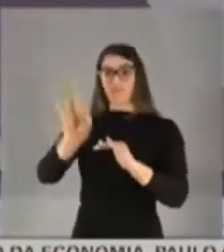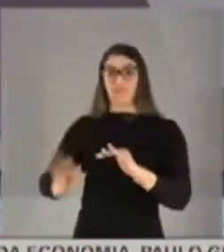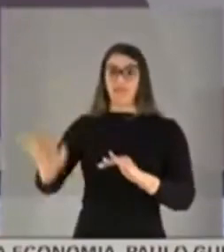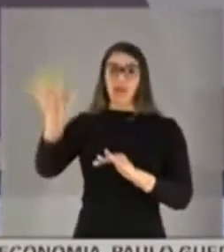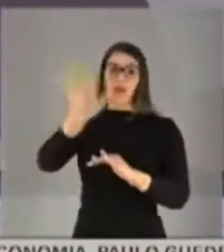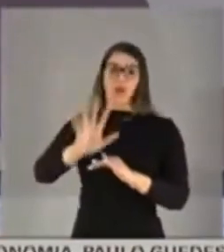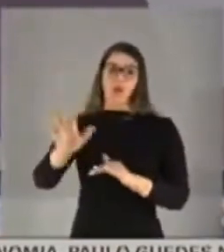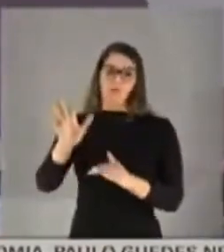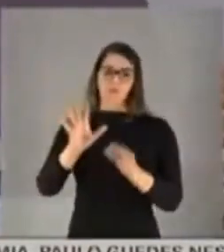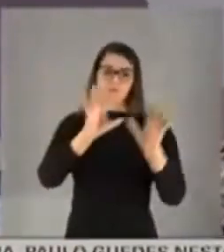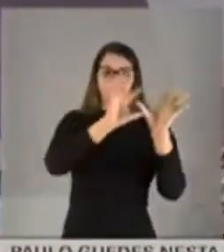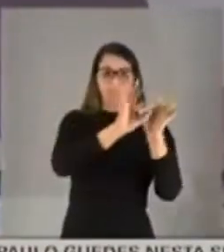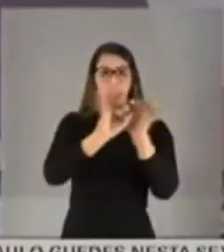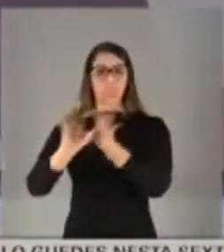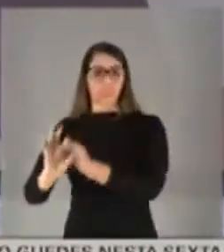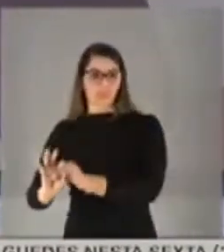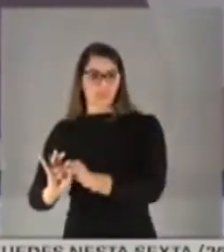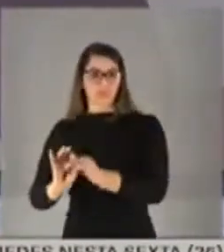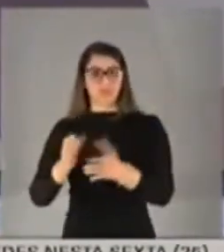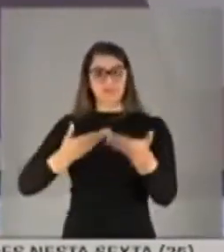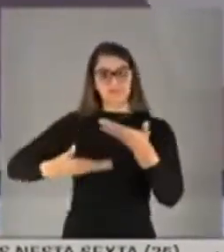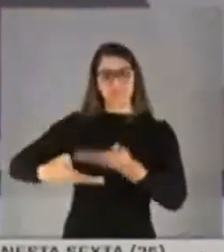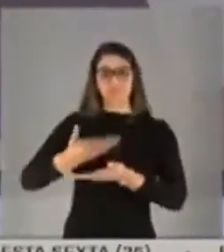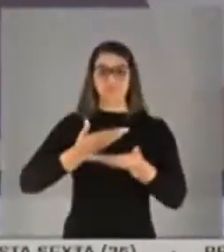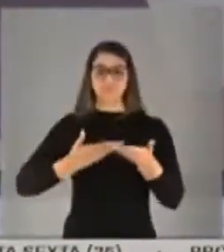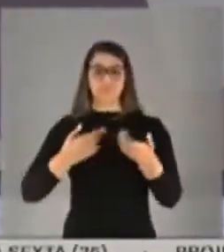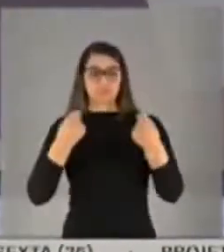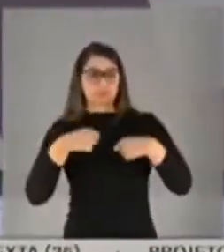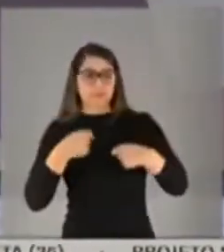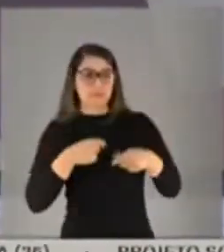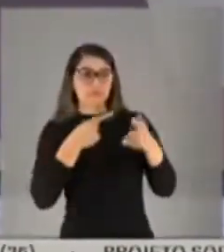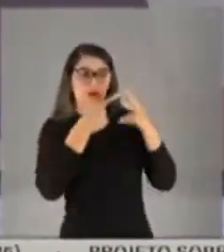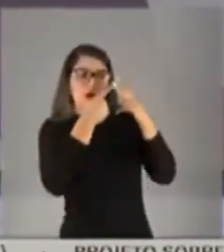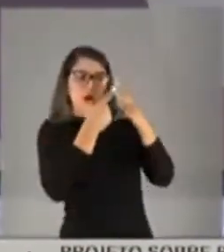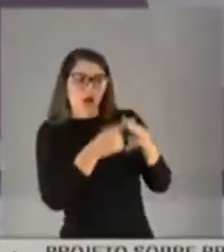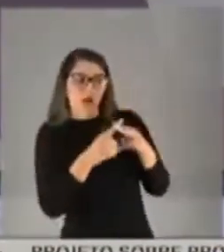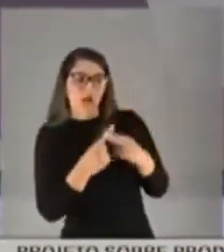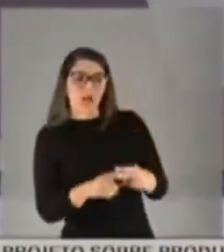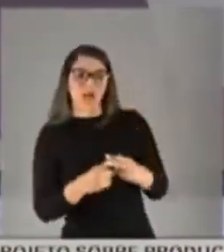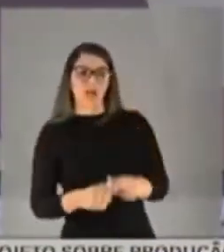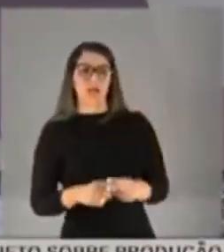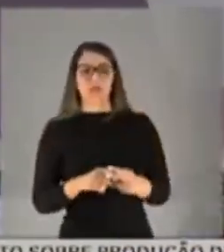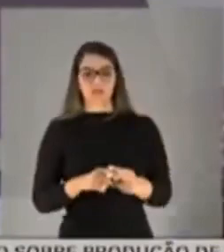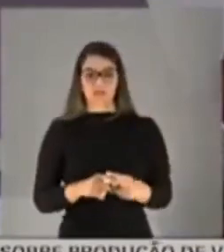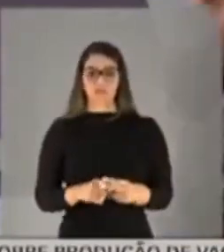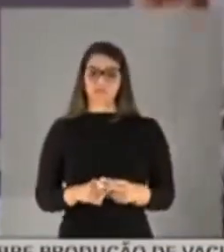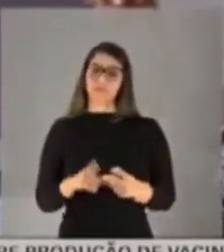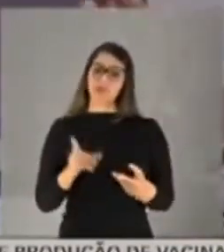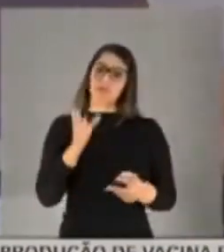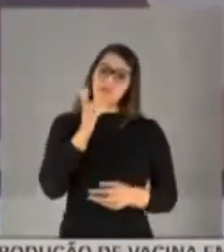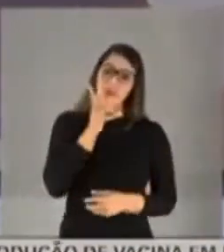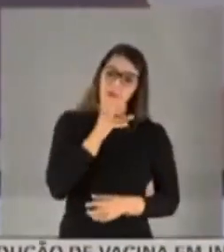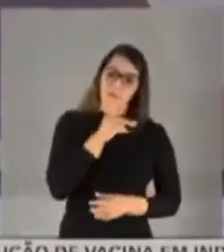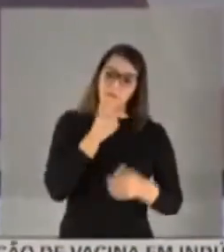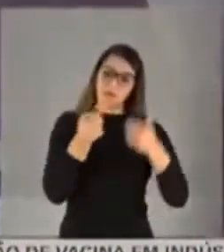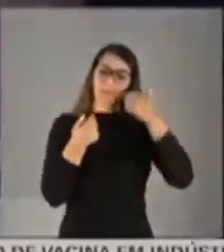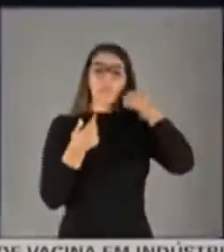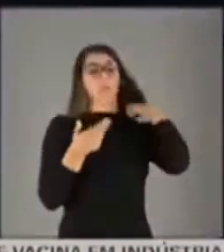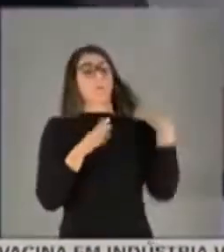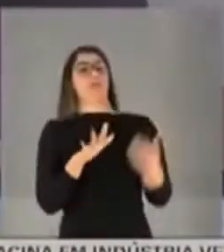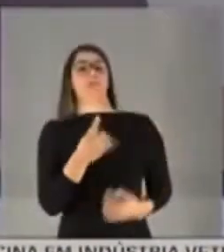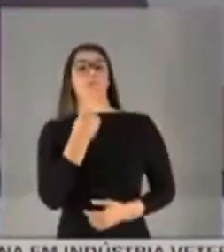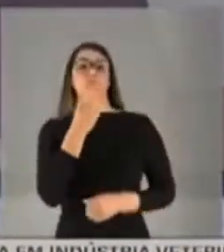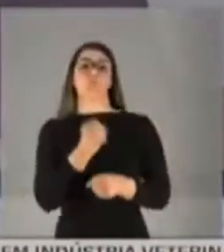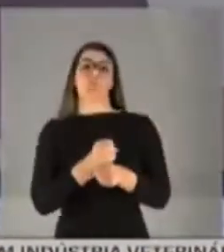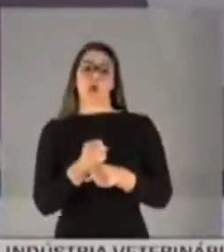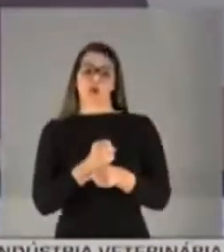e essa transmissão de dados passa por checagens, para corrigir erros de preenchimento. Então, isso leva um tempo, cerca de um ano, para os